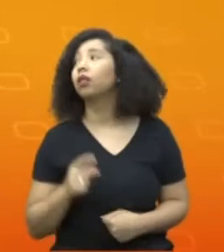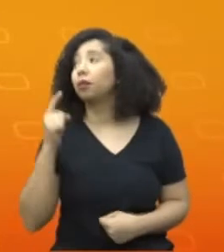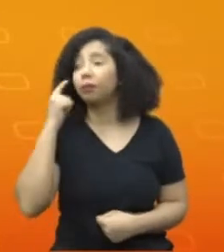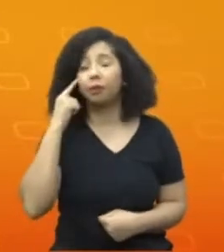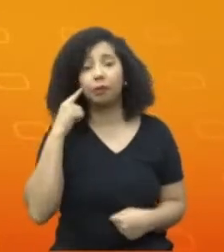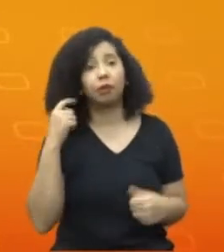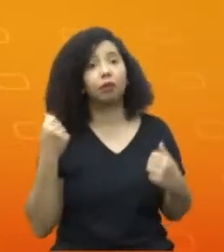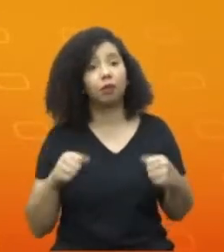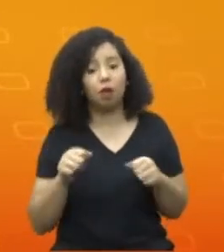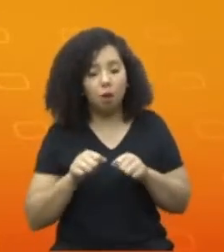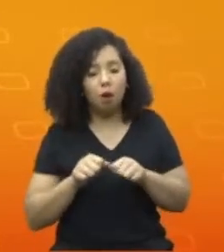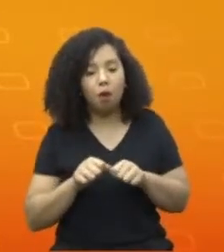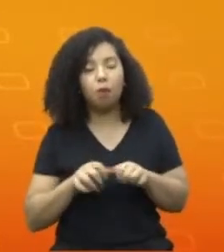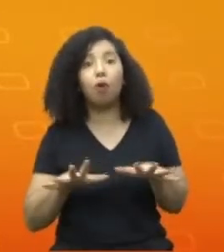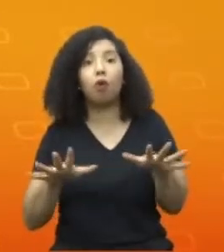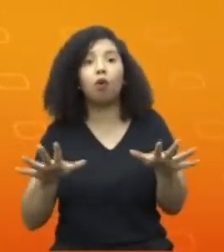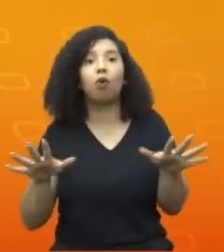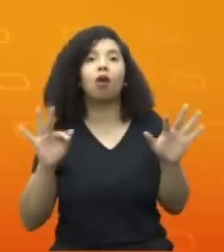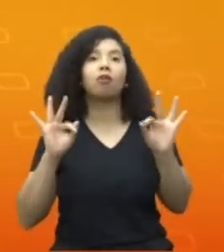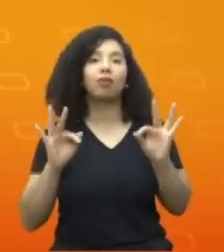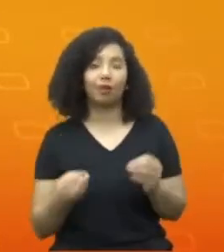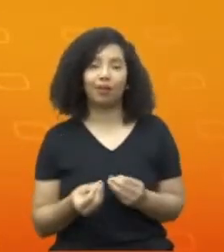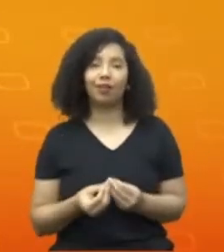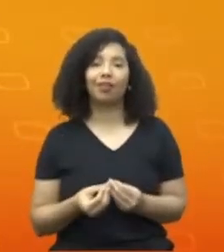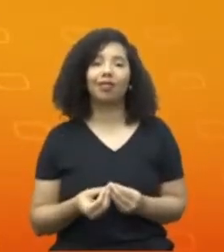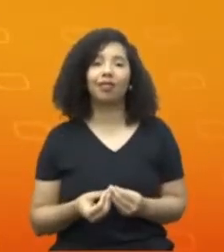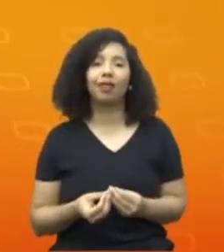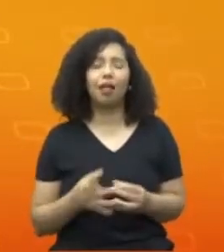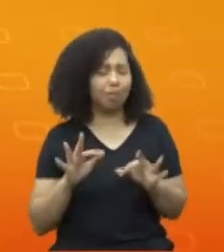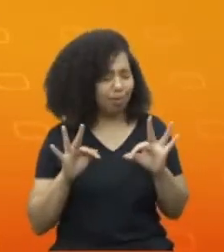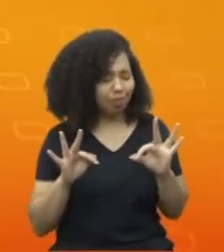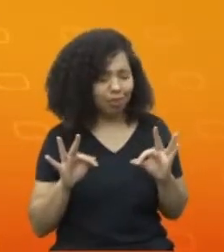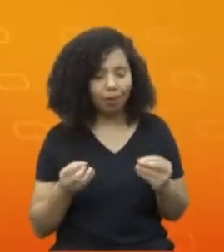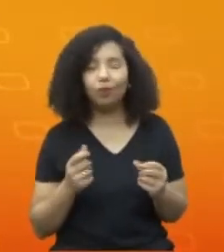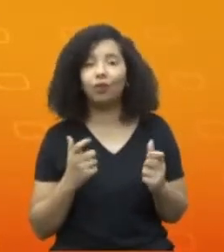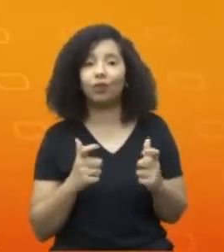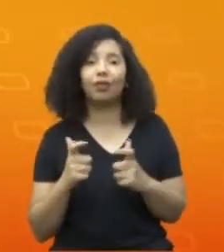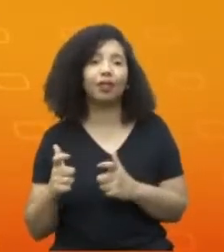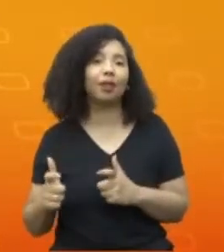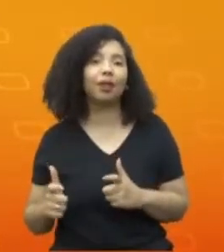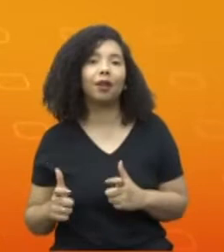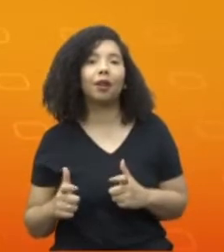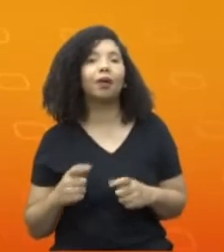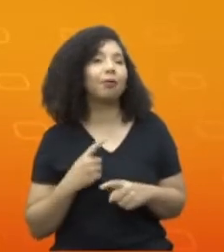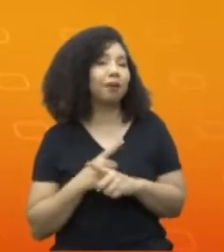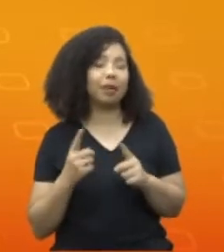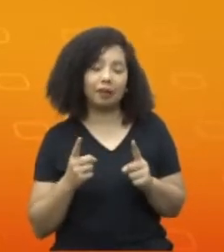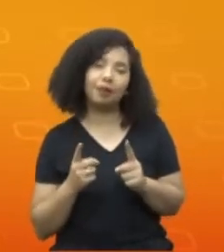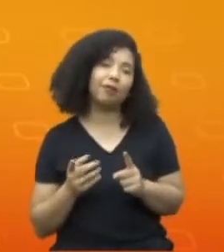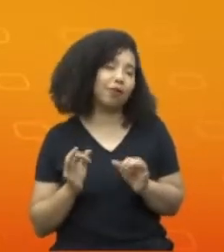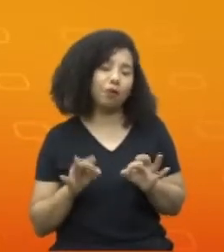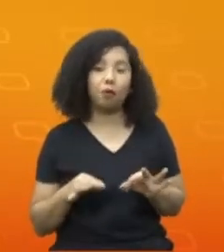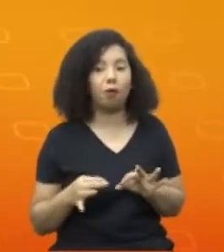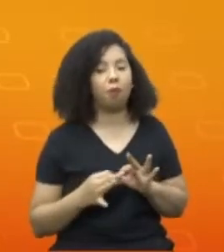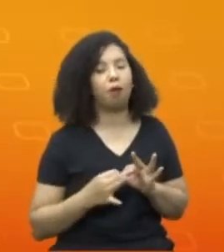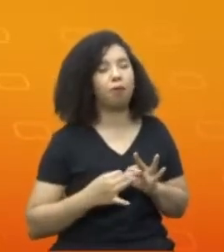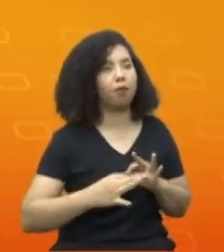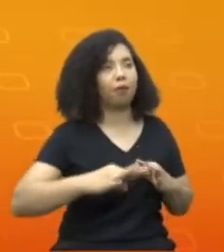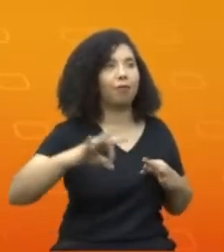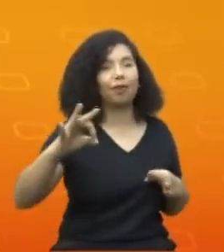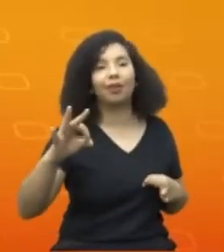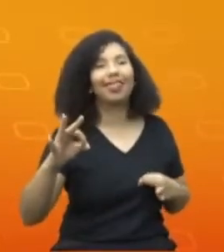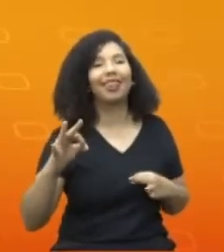contaminar a todos nós, a todos os setores, mas, enfim, não quero ser abrangente, eu quero ficar